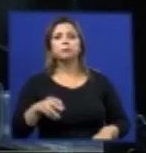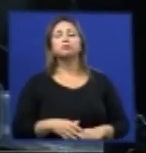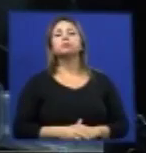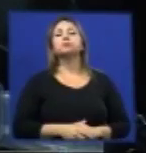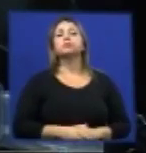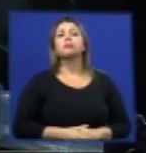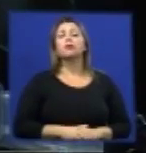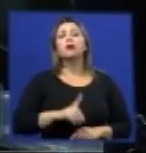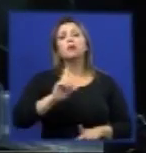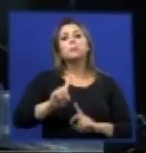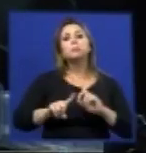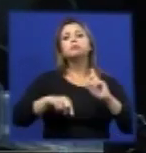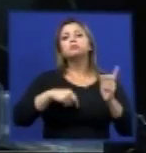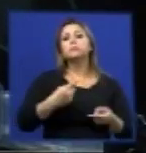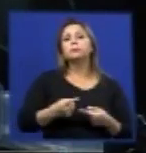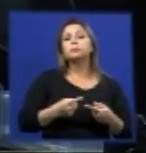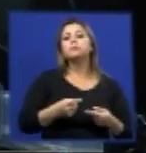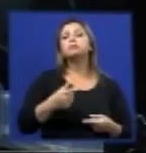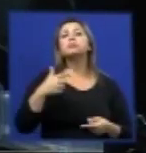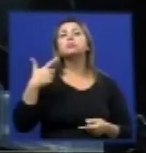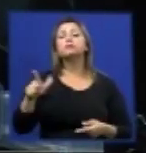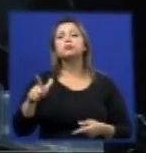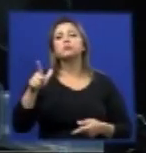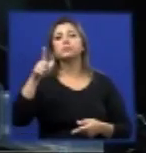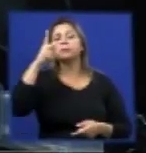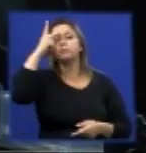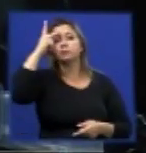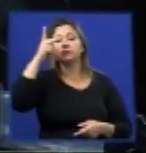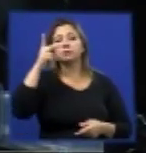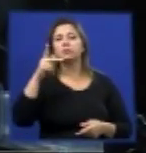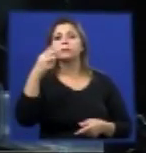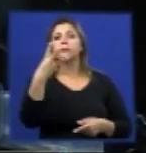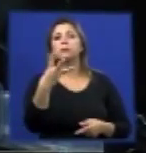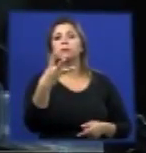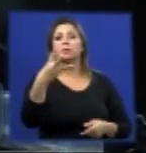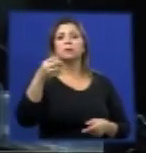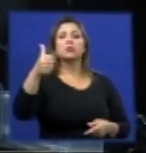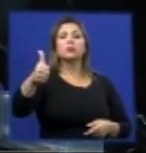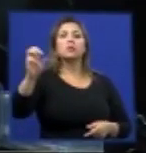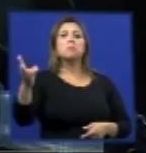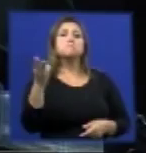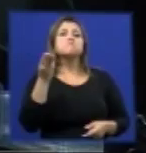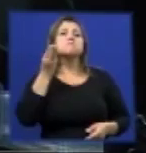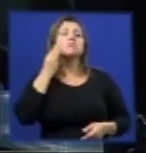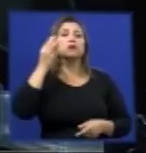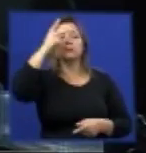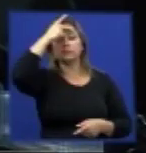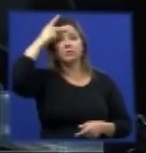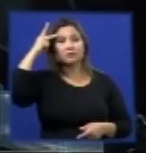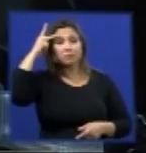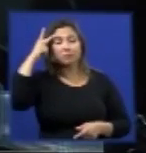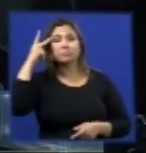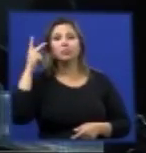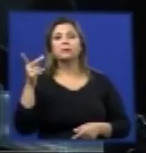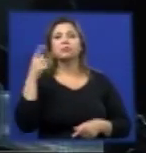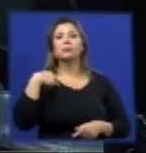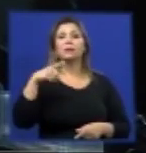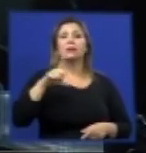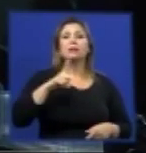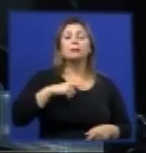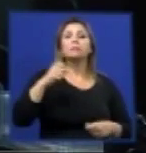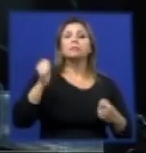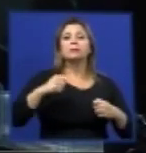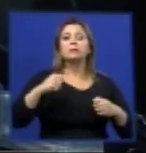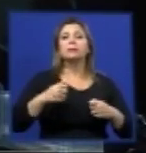em contraponto nós tínhamos aproximadamente 31 milhões de pessoas que estavam ou vivendo na faixa de